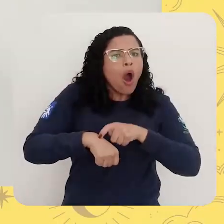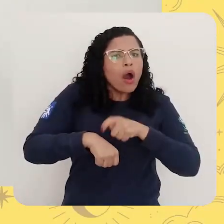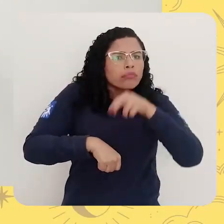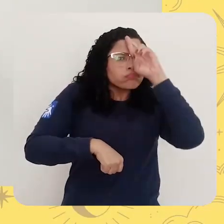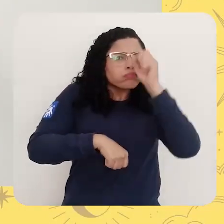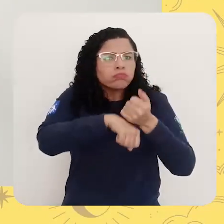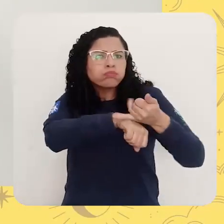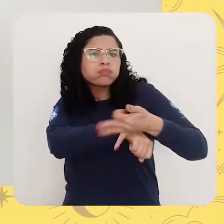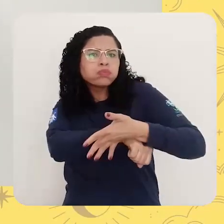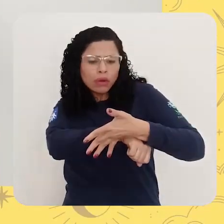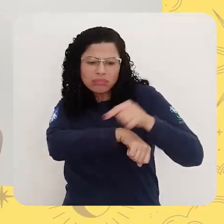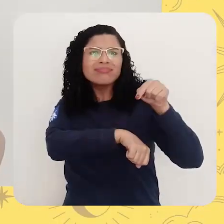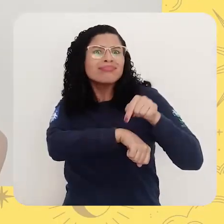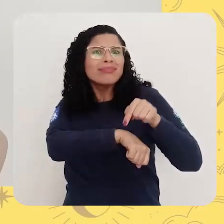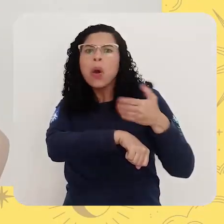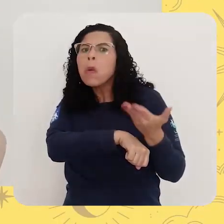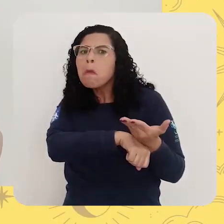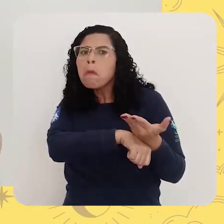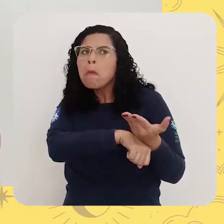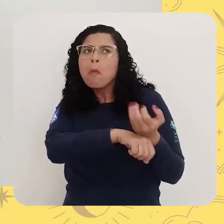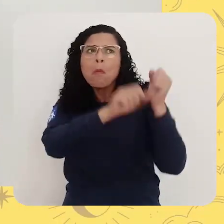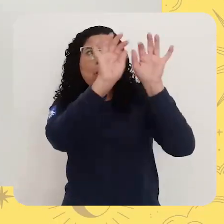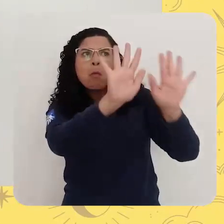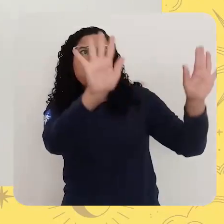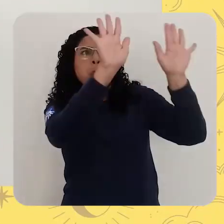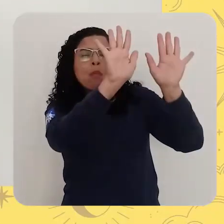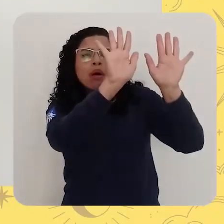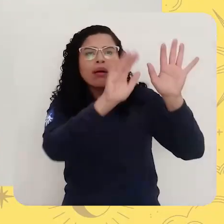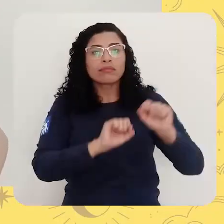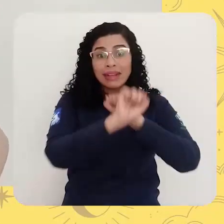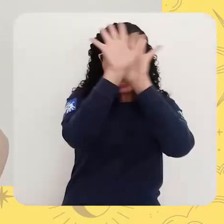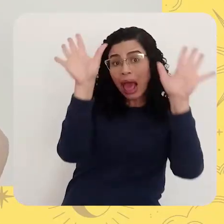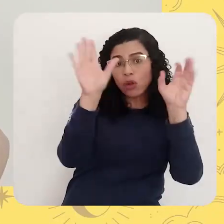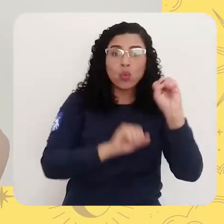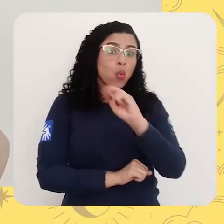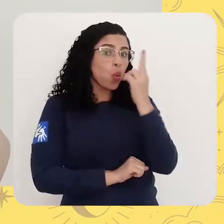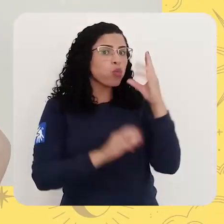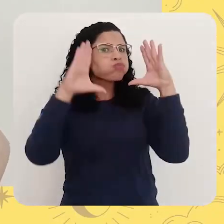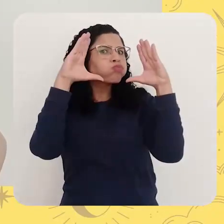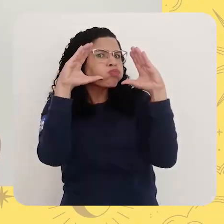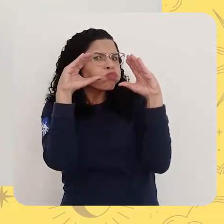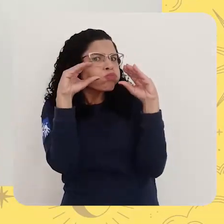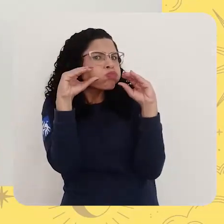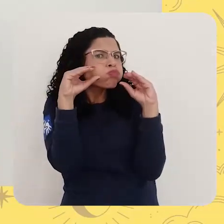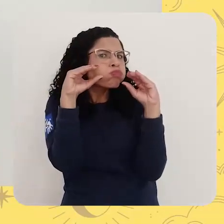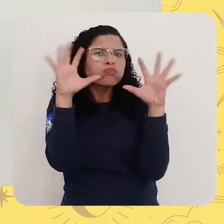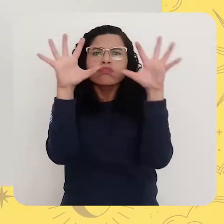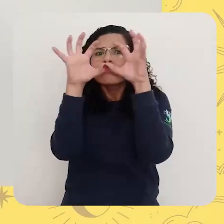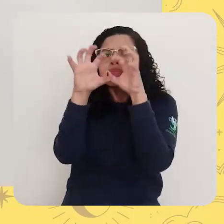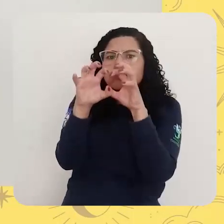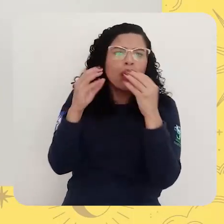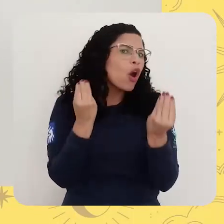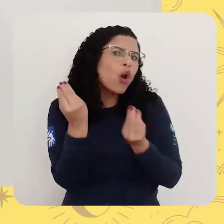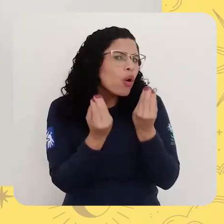então me digam. Quando é meia-noite lá fora? Está claro ou está escuro? E então, alguém